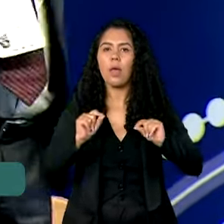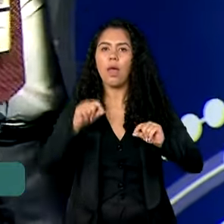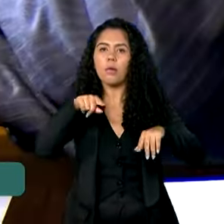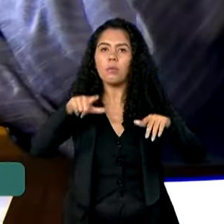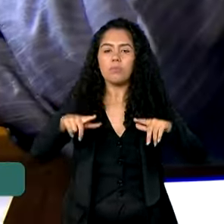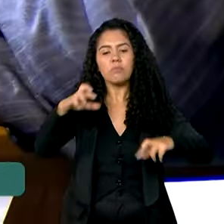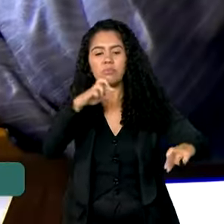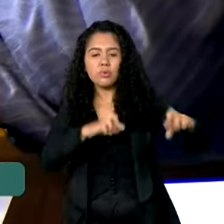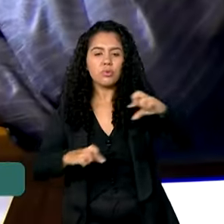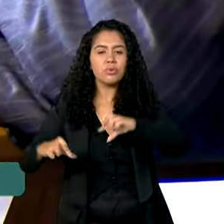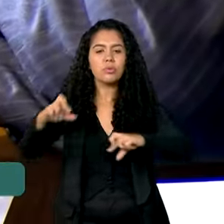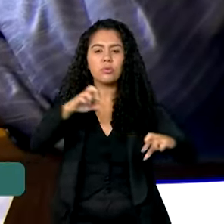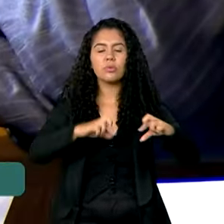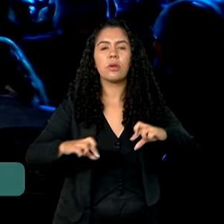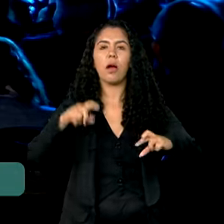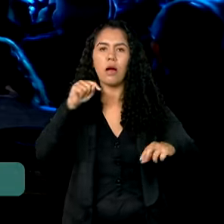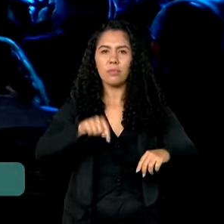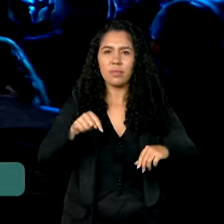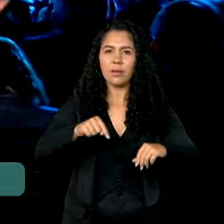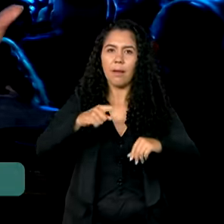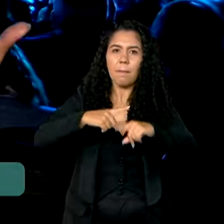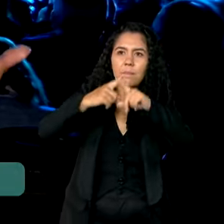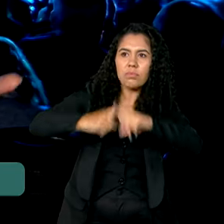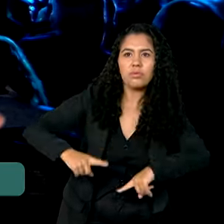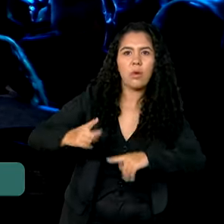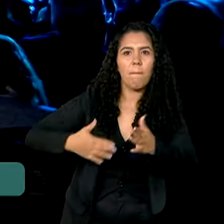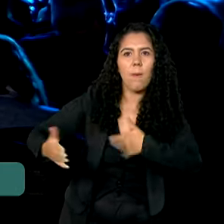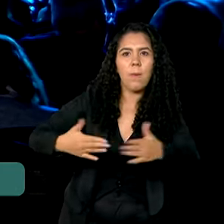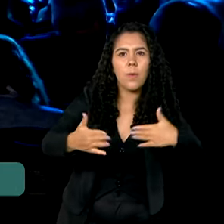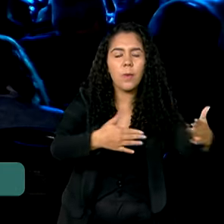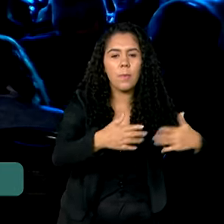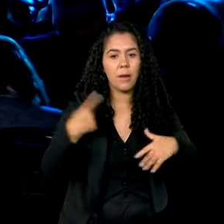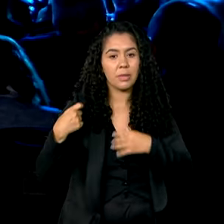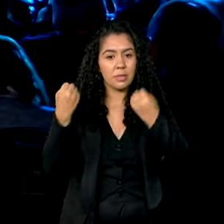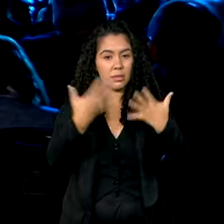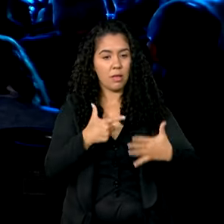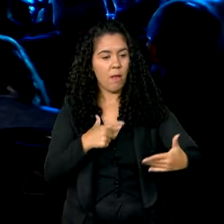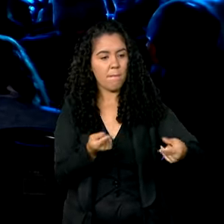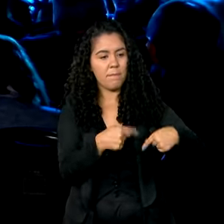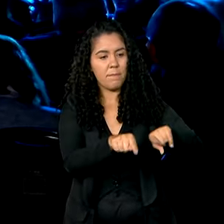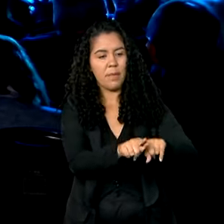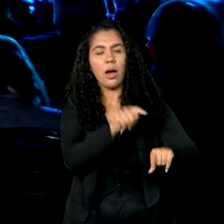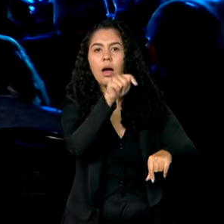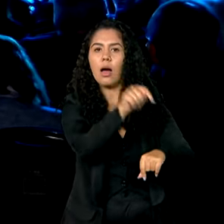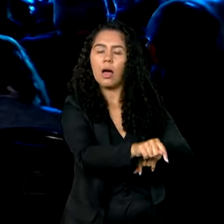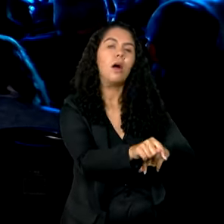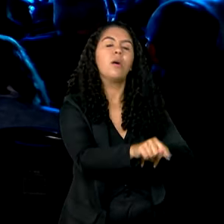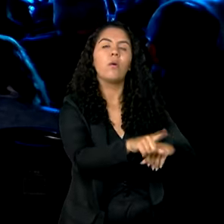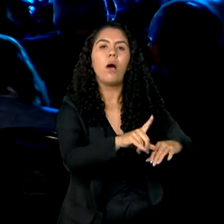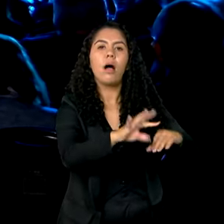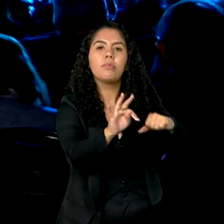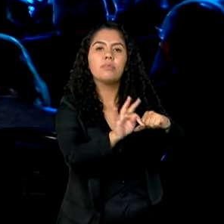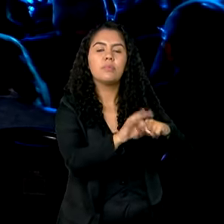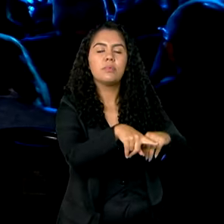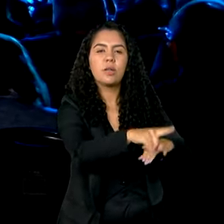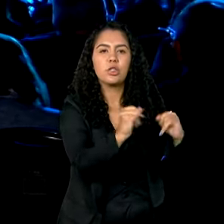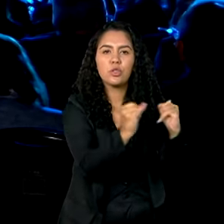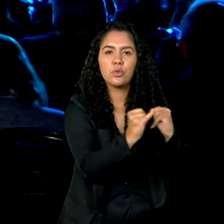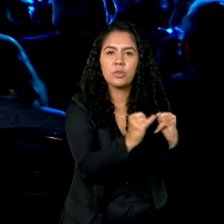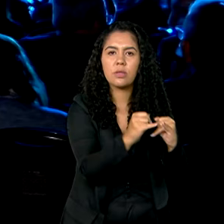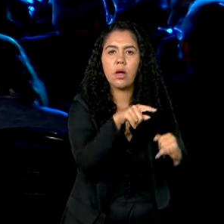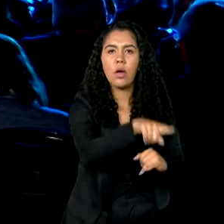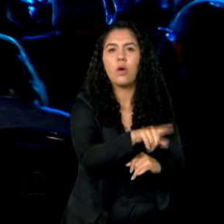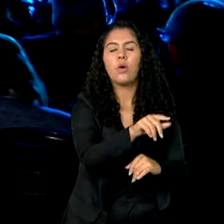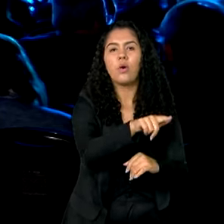Movimento Brasil Competitivo. Desenvolvido em parceria técnica com a Fundação Getúlio Vargas, o Observatório vai